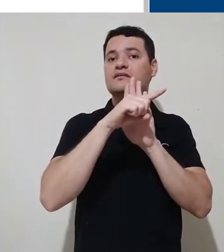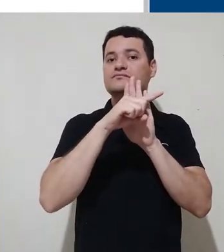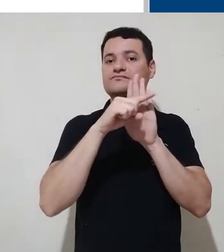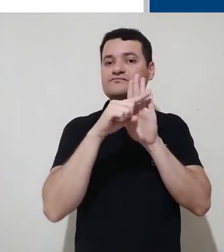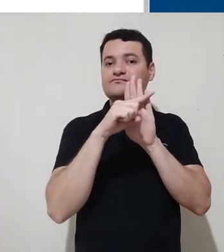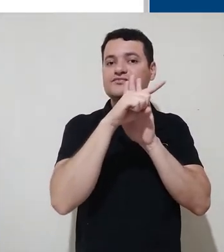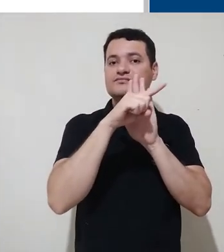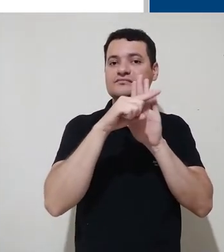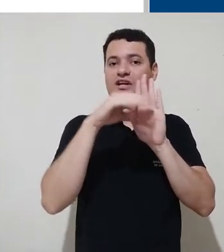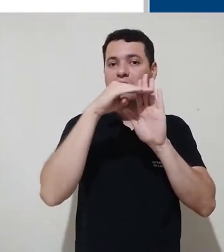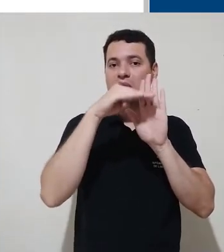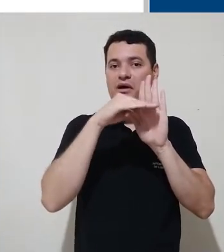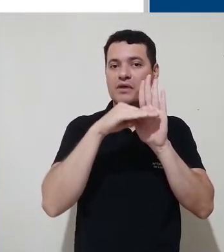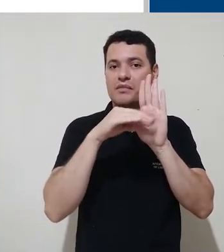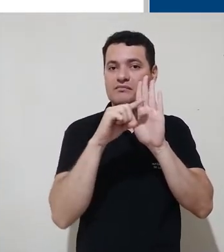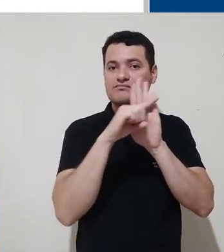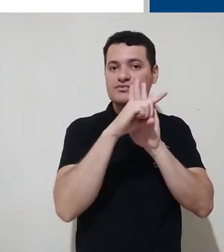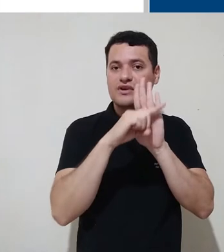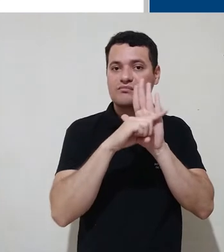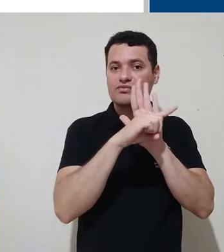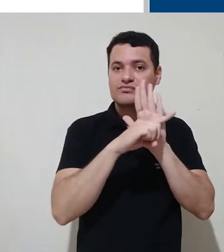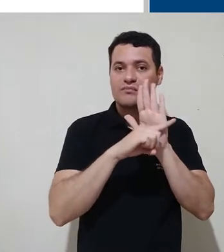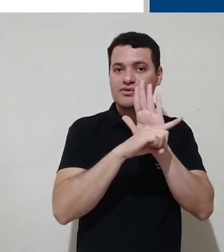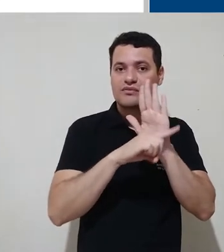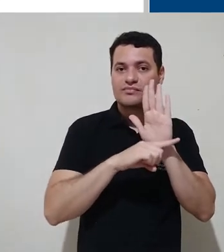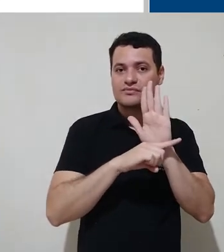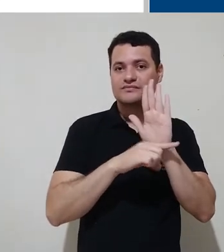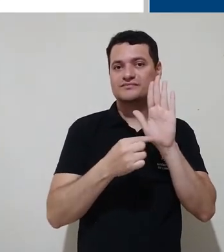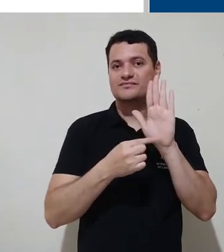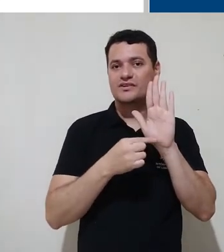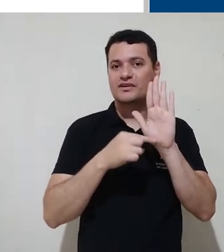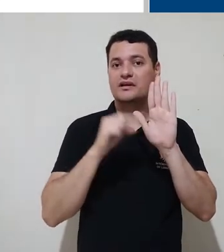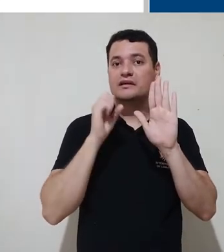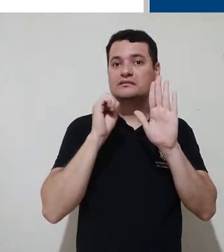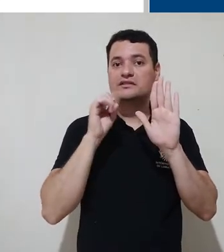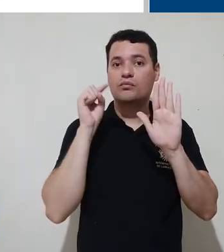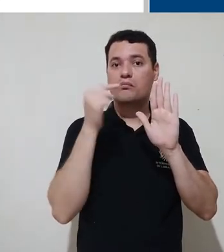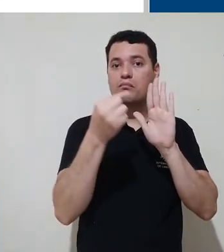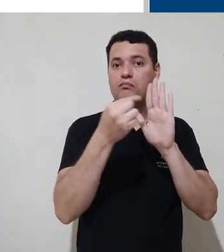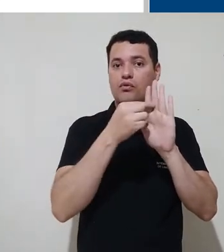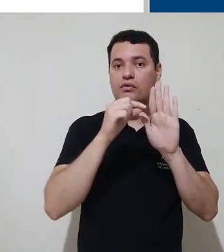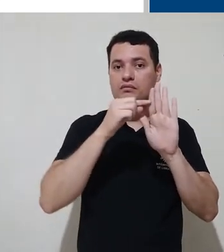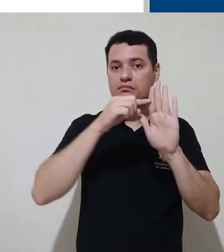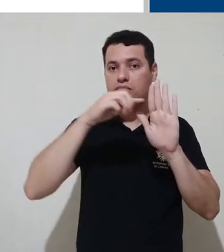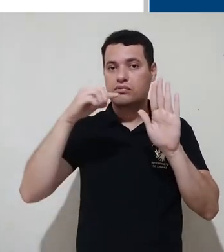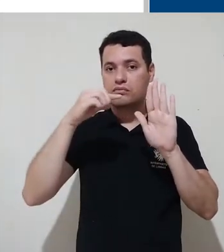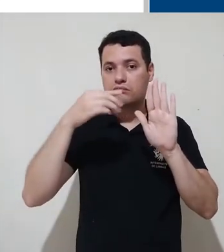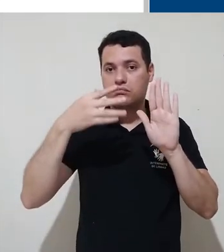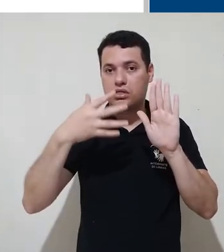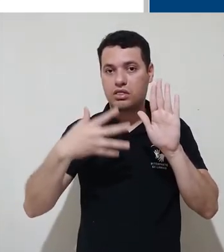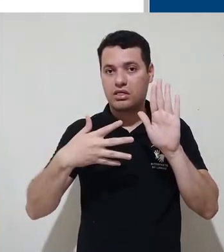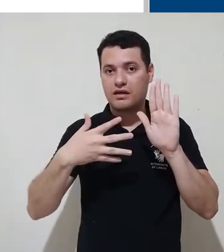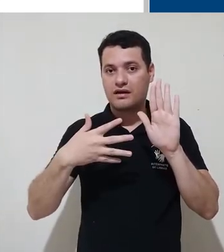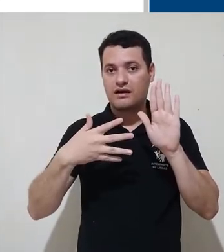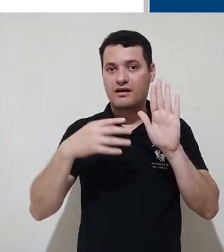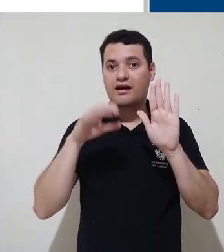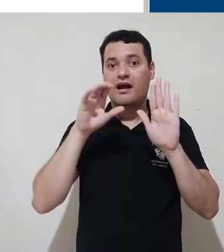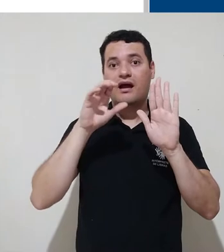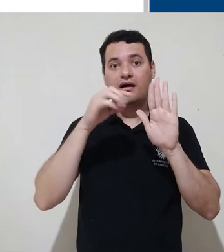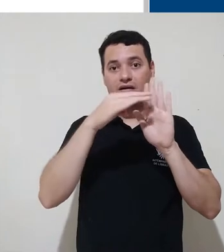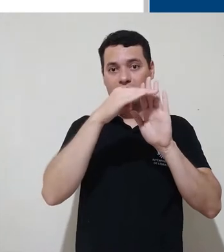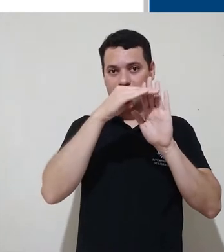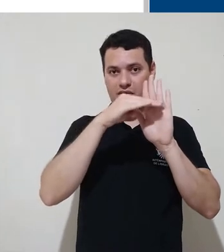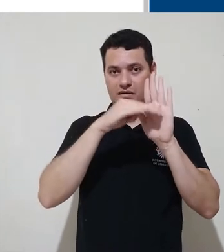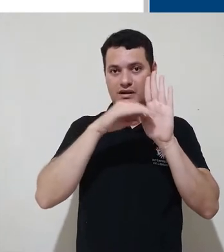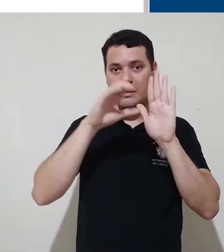que diz que eu posso expandir elas ou contraí-las. Como dito anteriormente, categorias